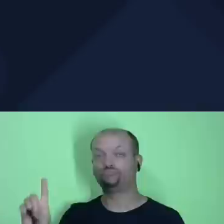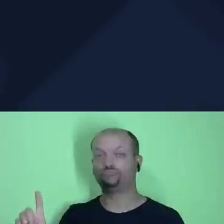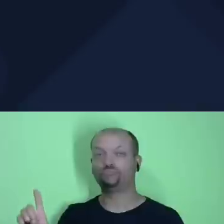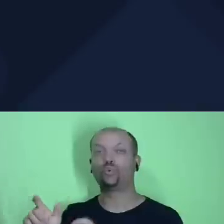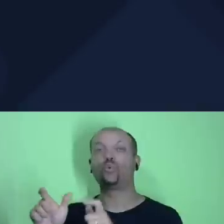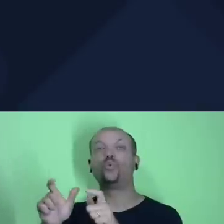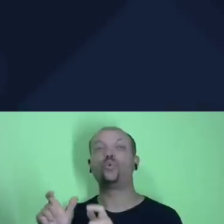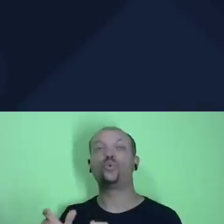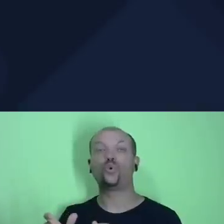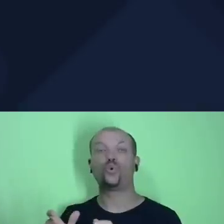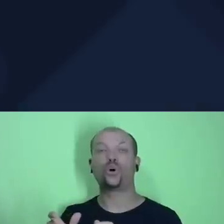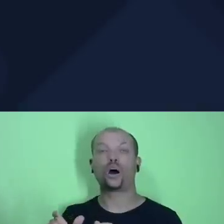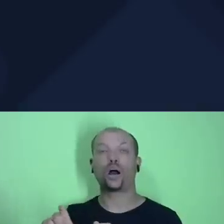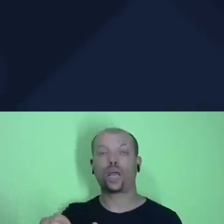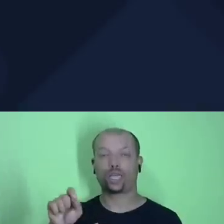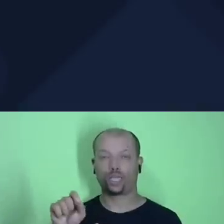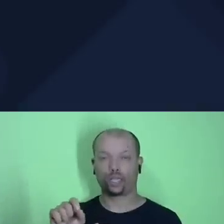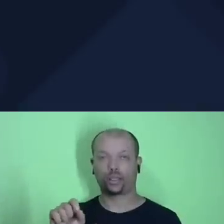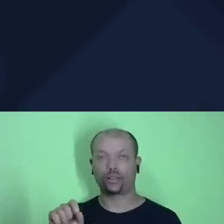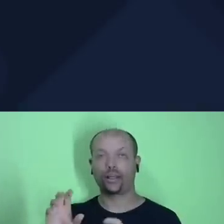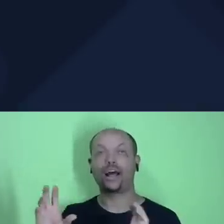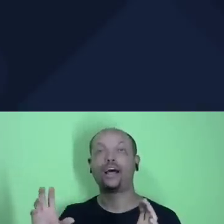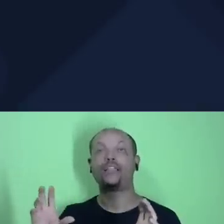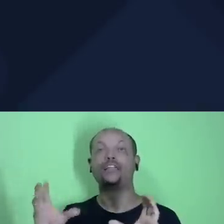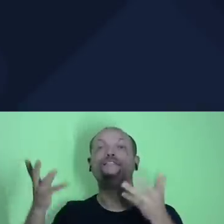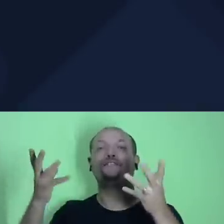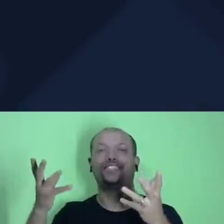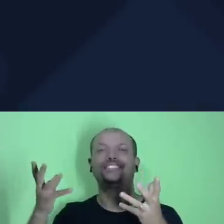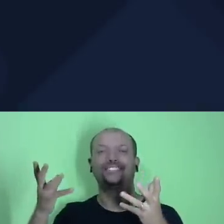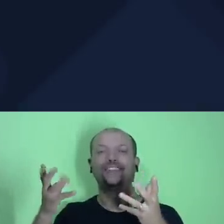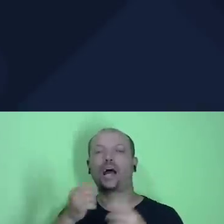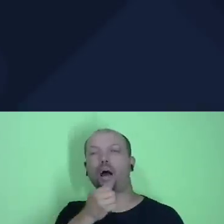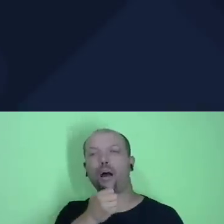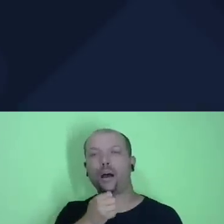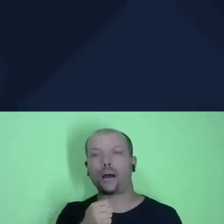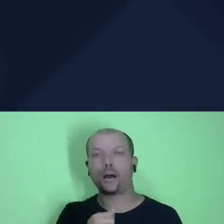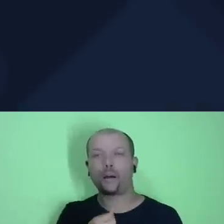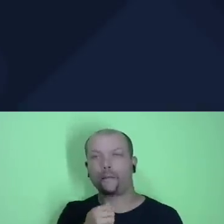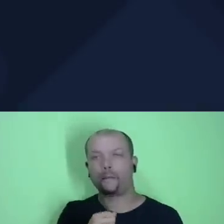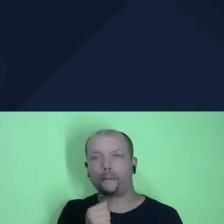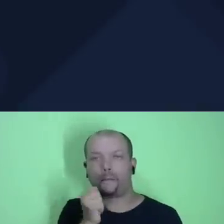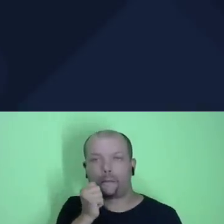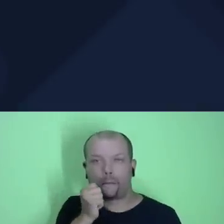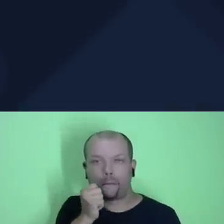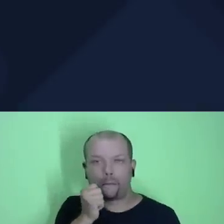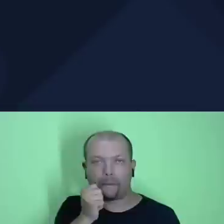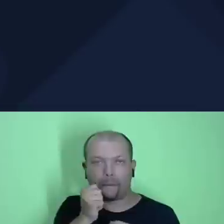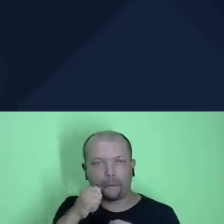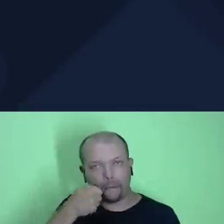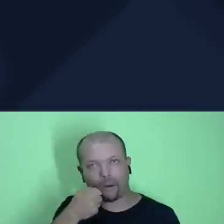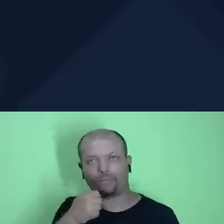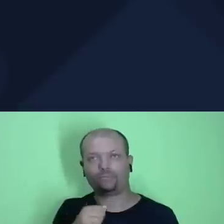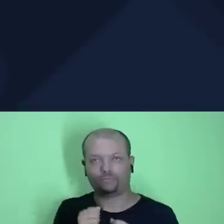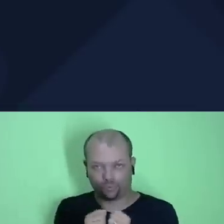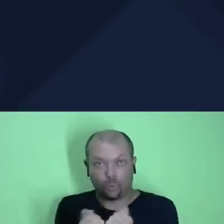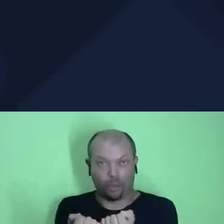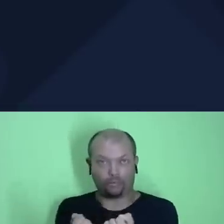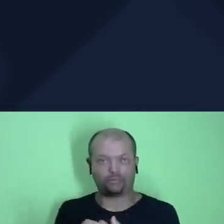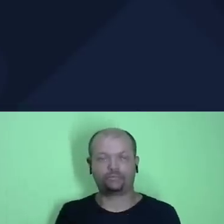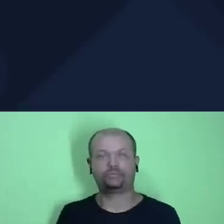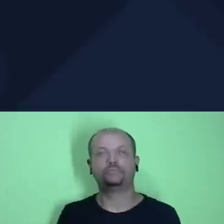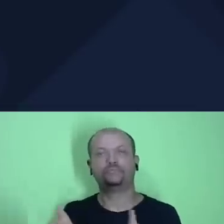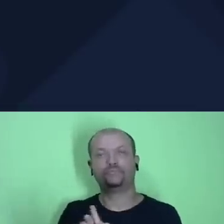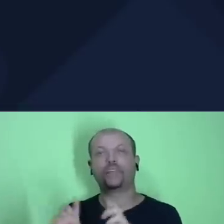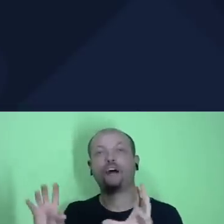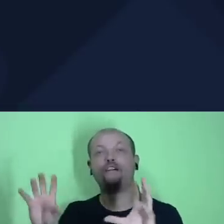que escolher, na festa dos pães asmos e na festas das semanas e na festa dos tabernáculos. Preste